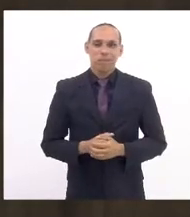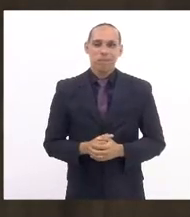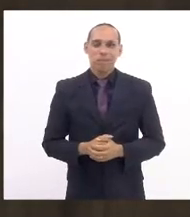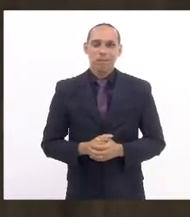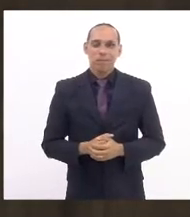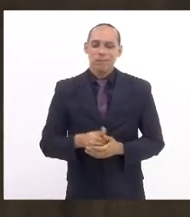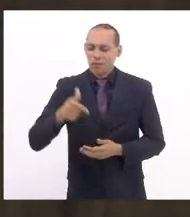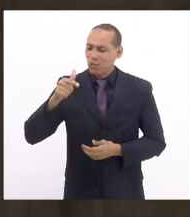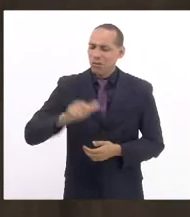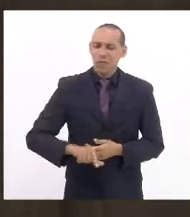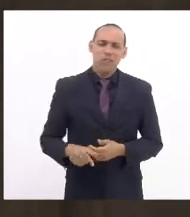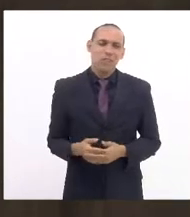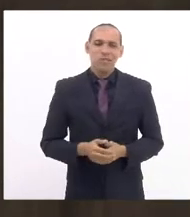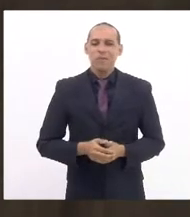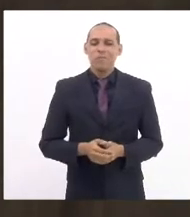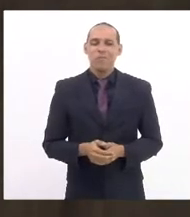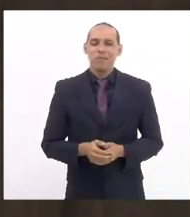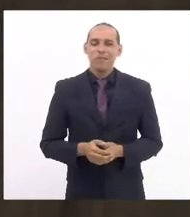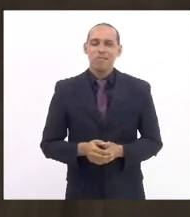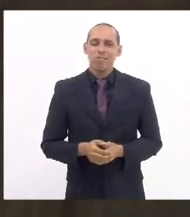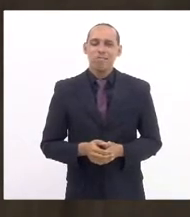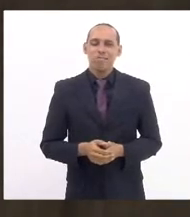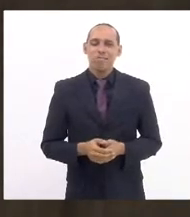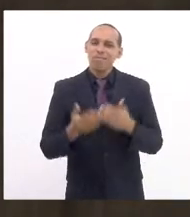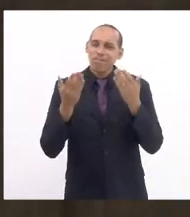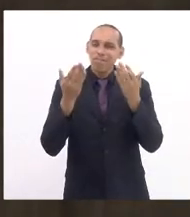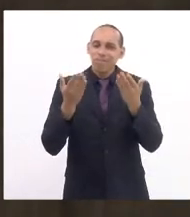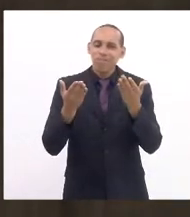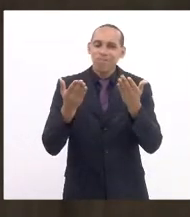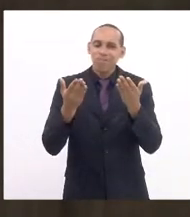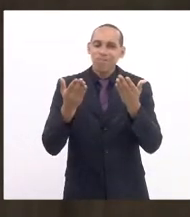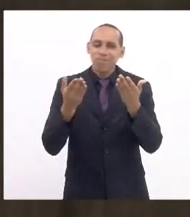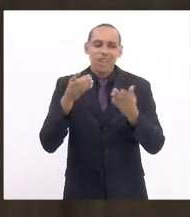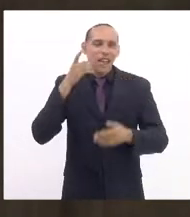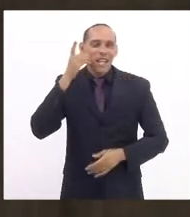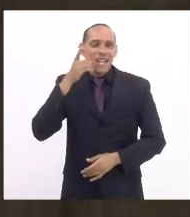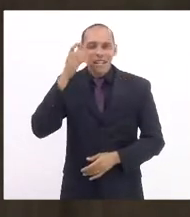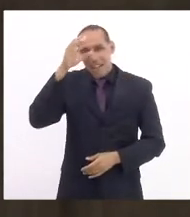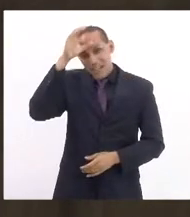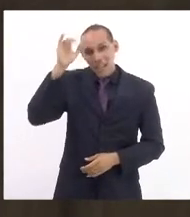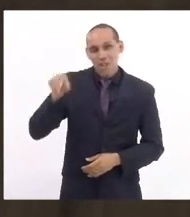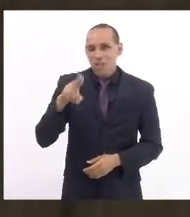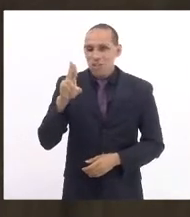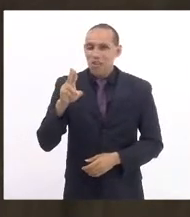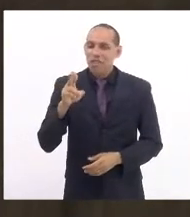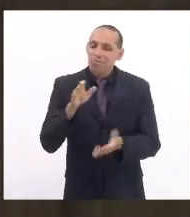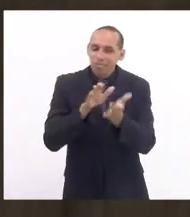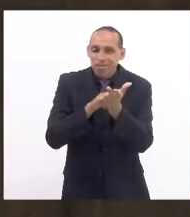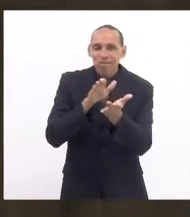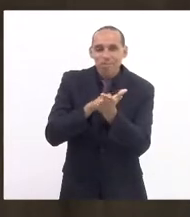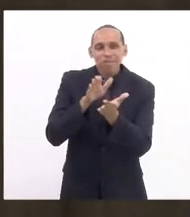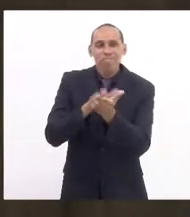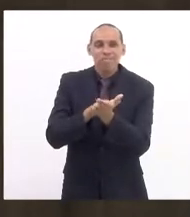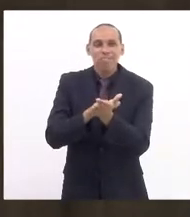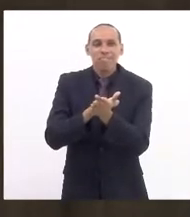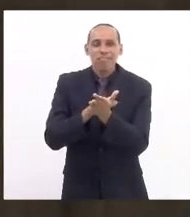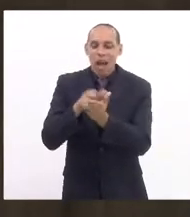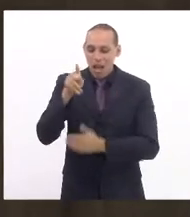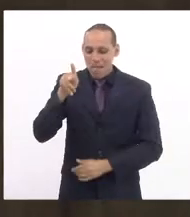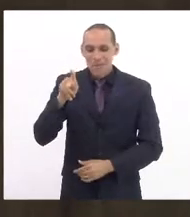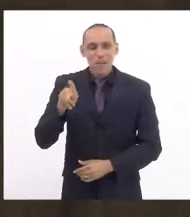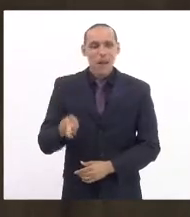mais uma vez, saudar vossa excelência, deputada Tia Ju, assumindo a